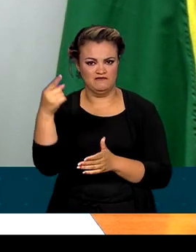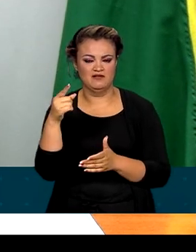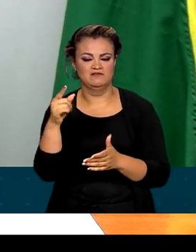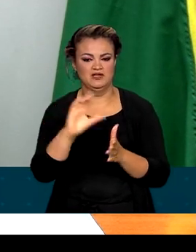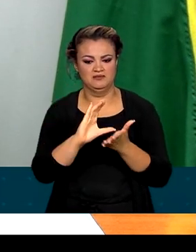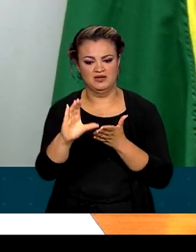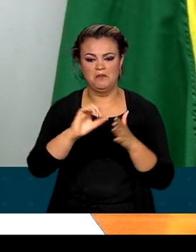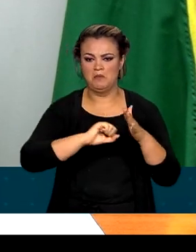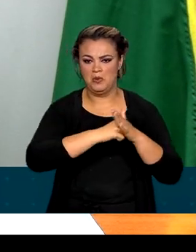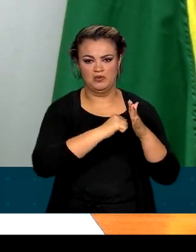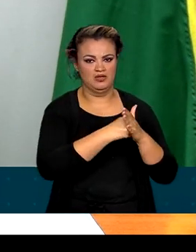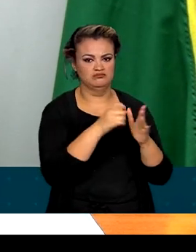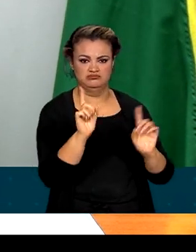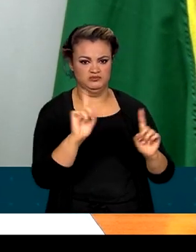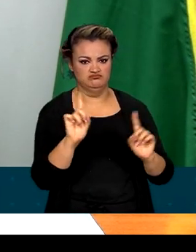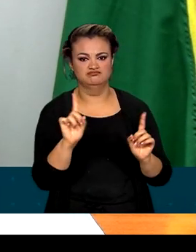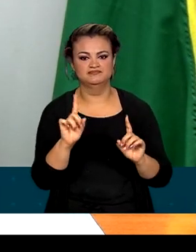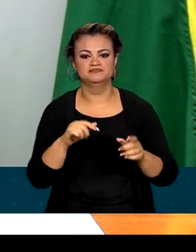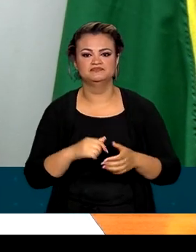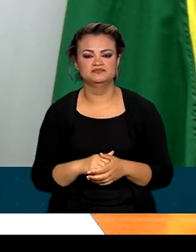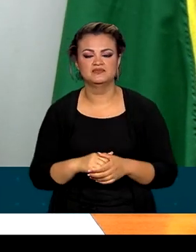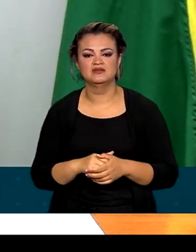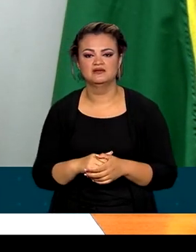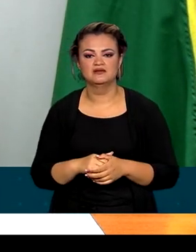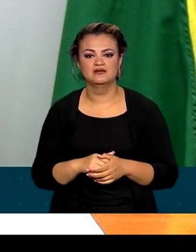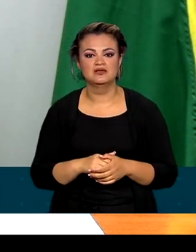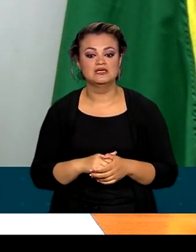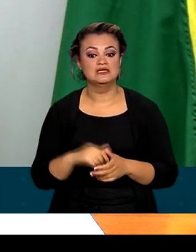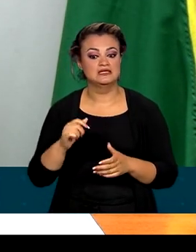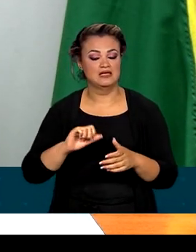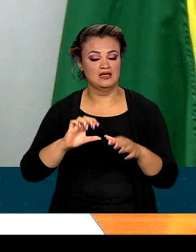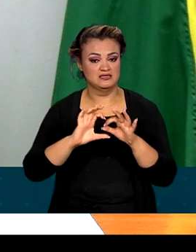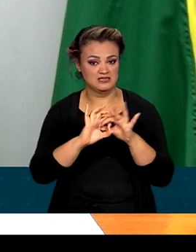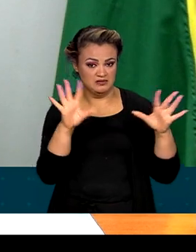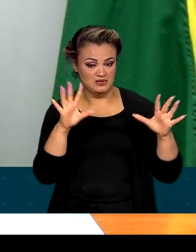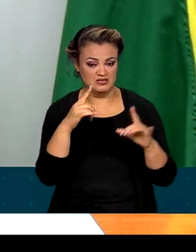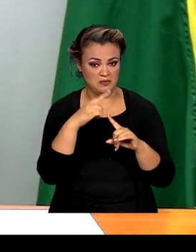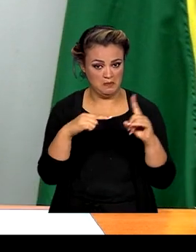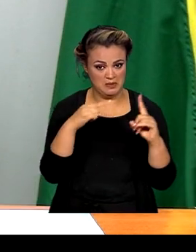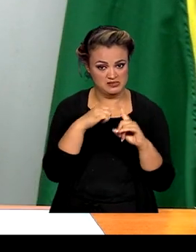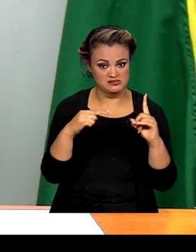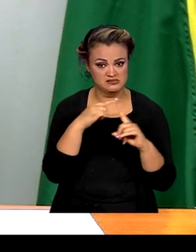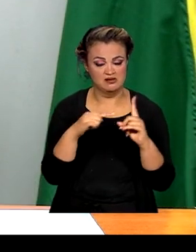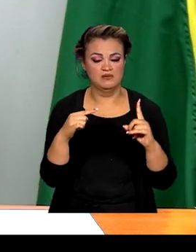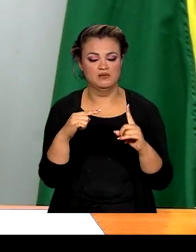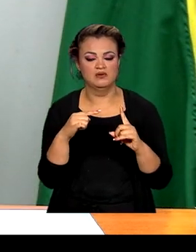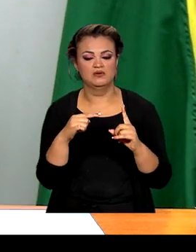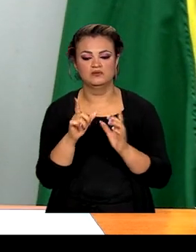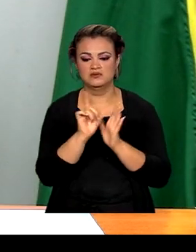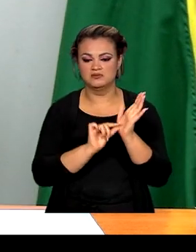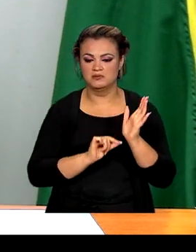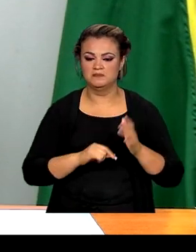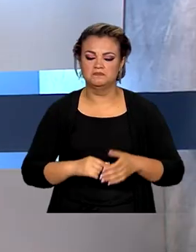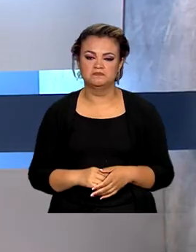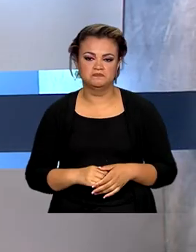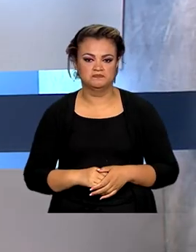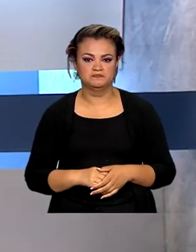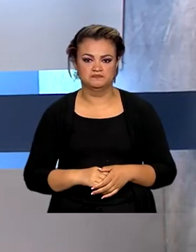o bloqueio financeiro e o desbloqueio parcial do orçamento.